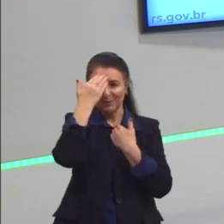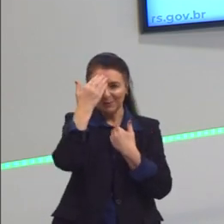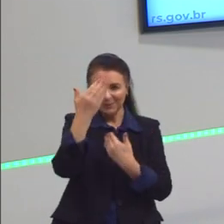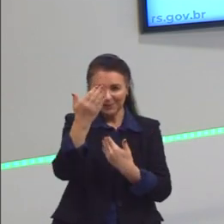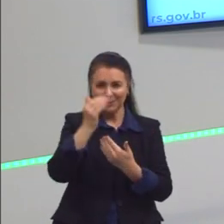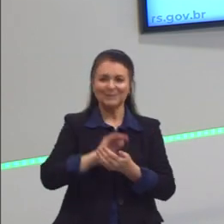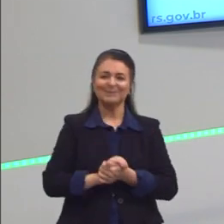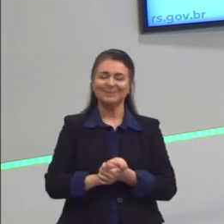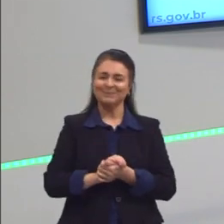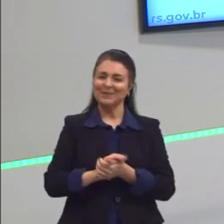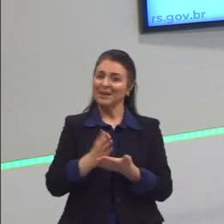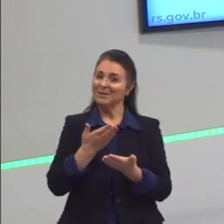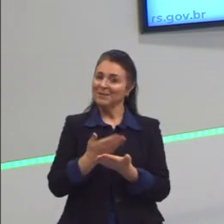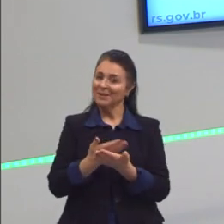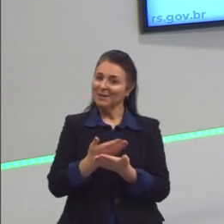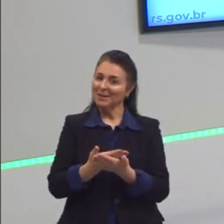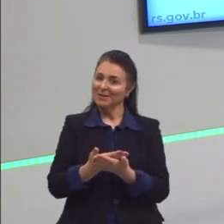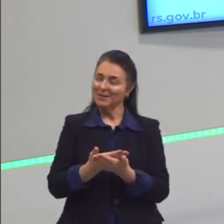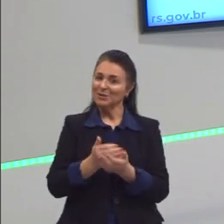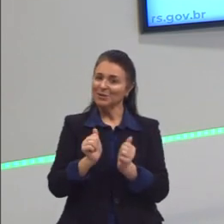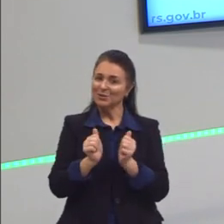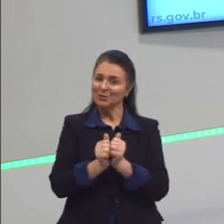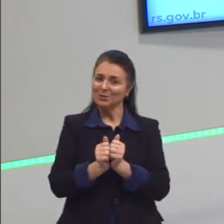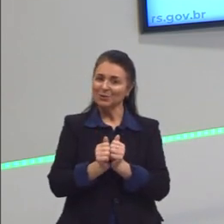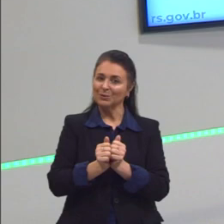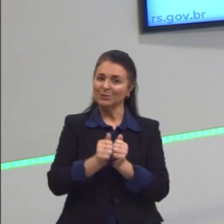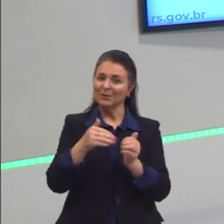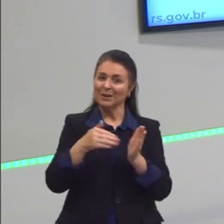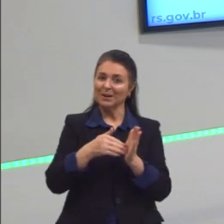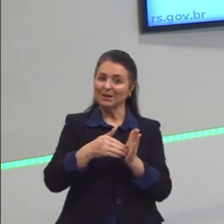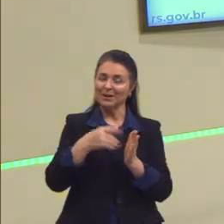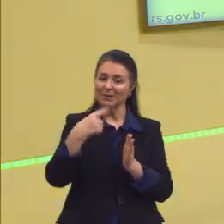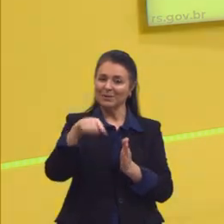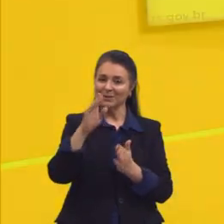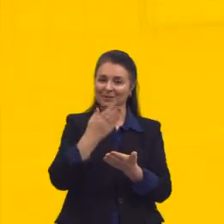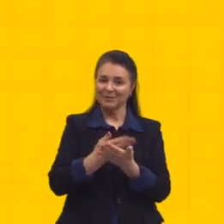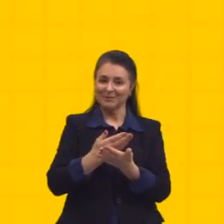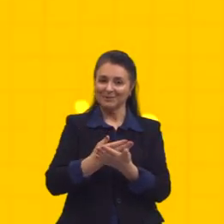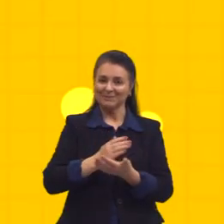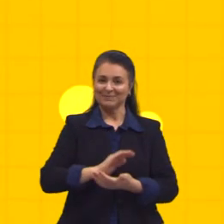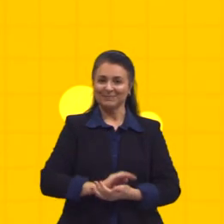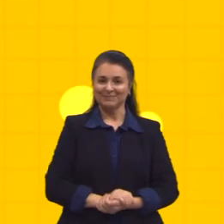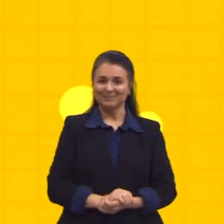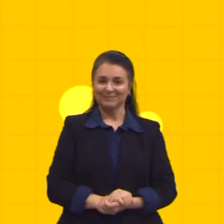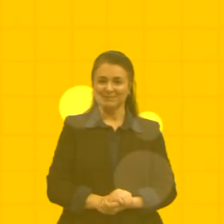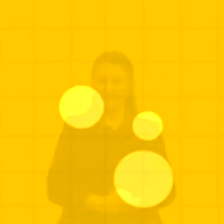ter nos acompanhado em mais essa aula e te espero na aula que vem. e